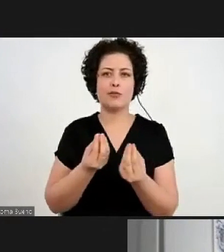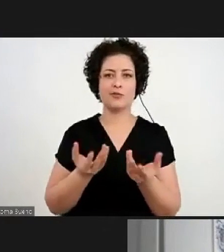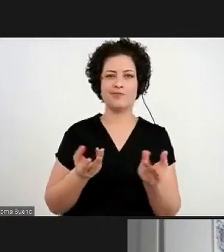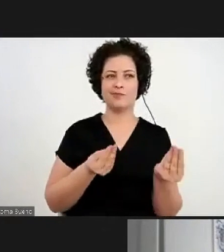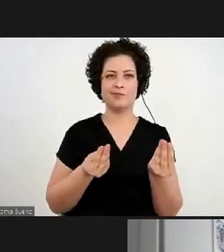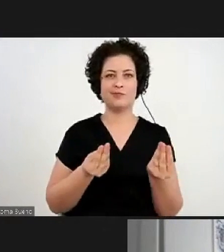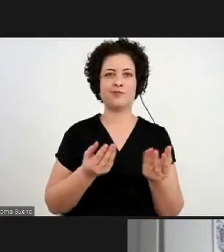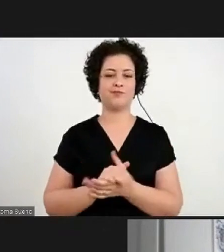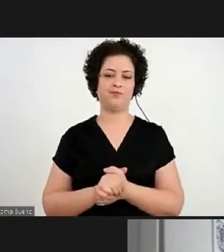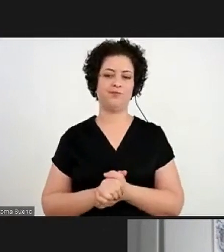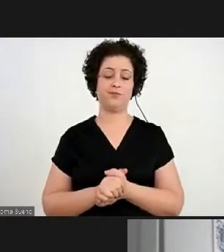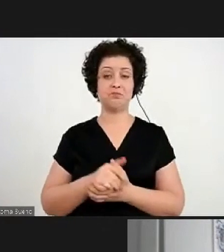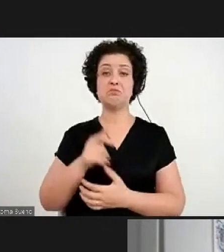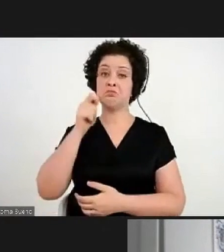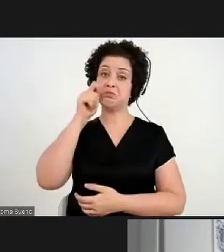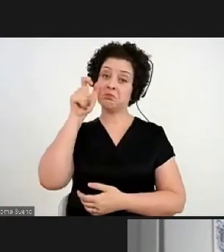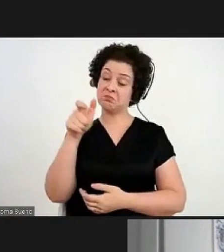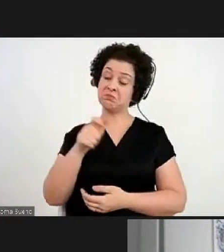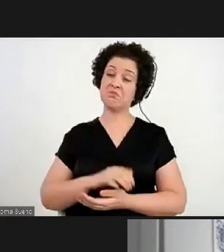interessante.